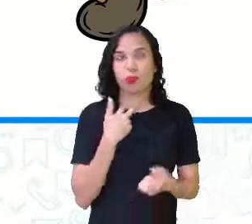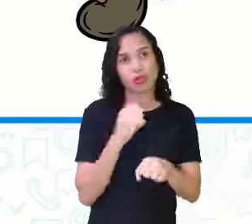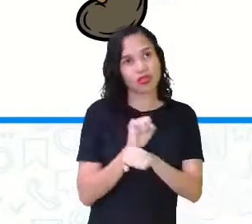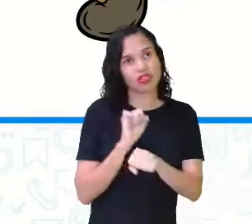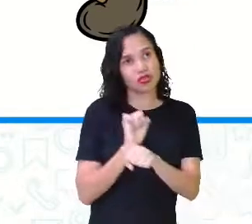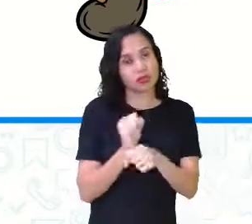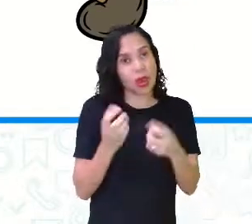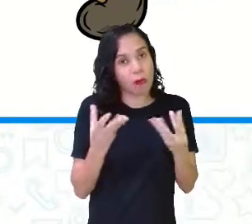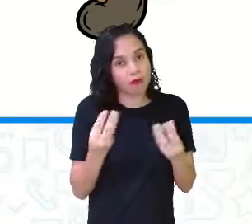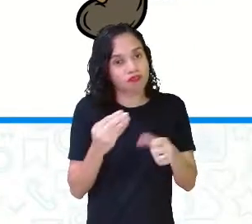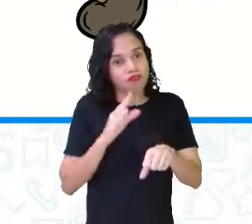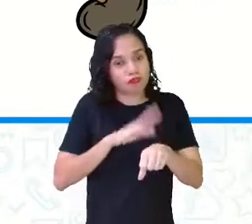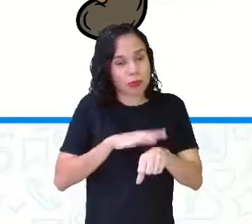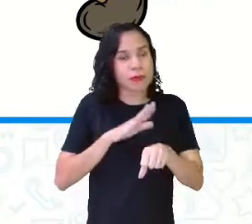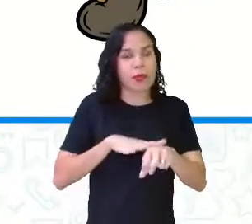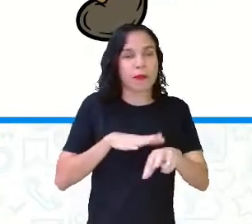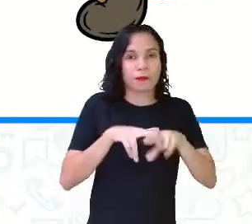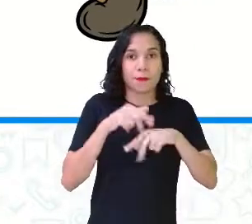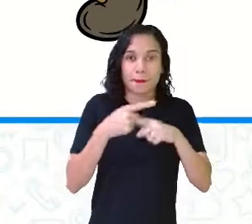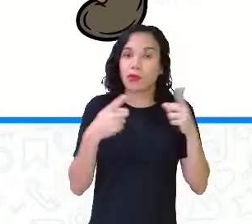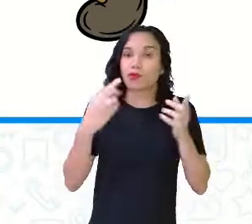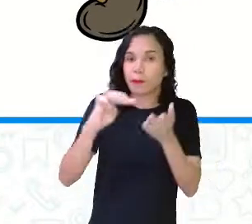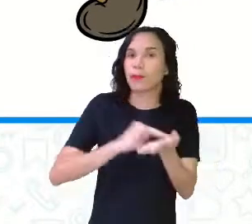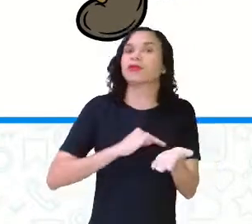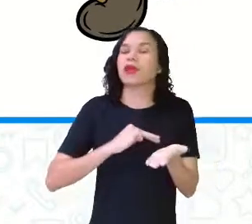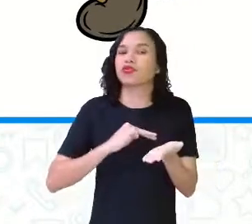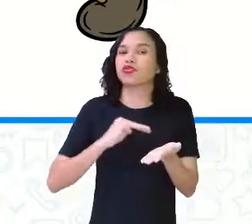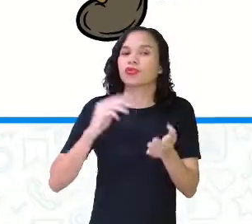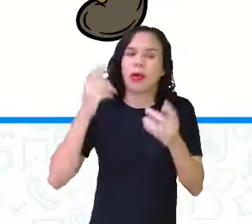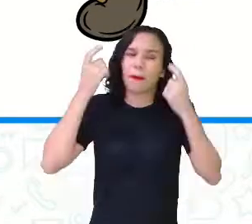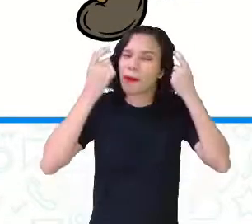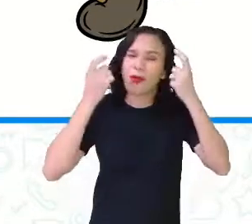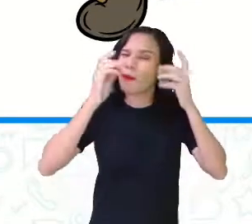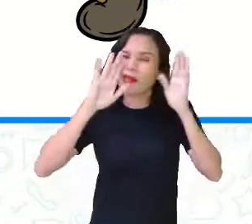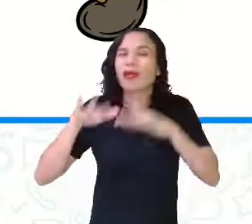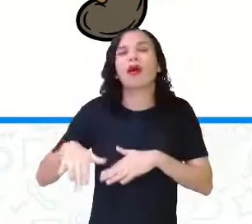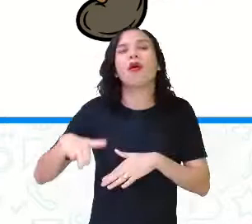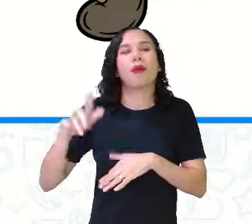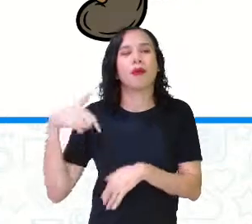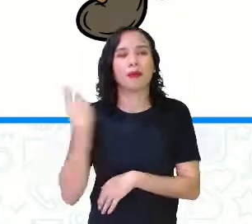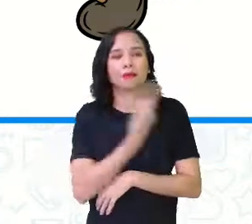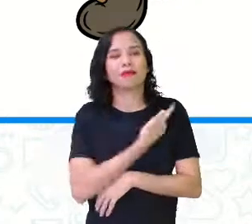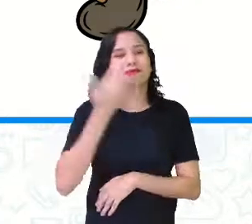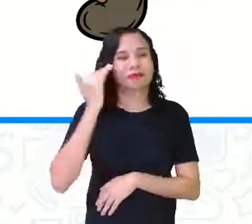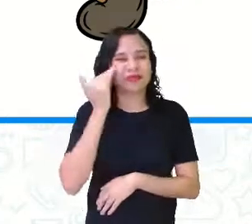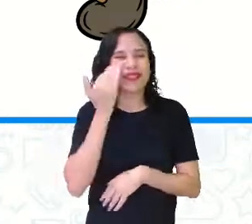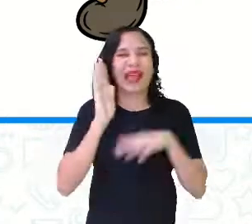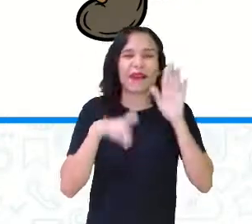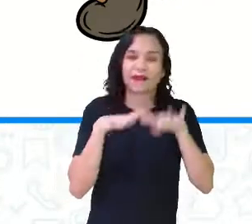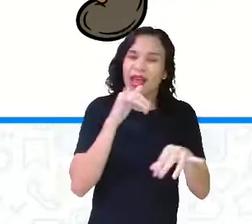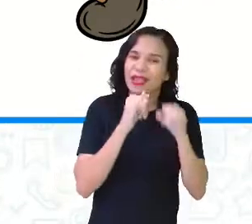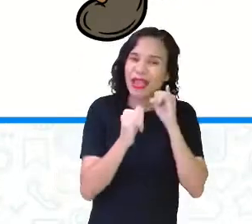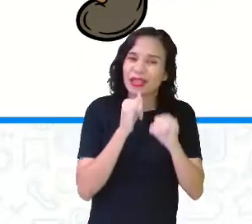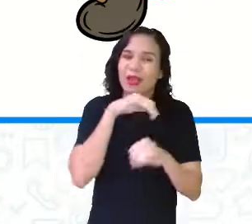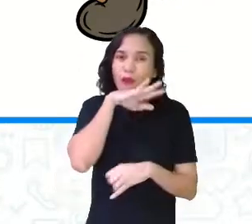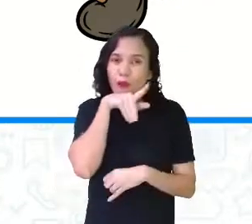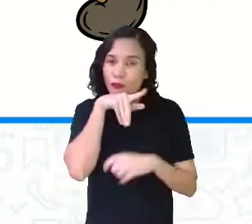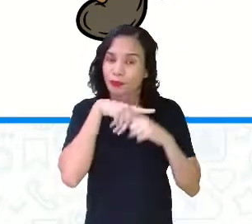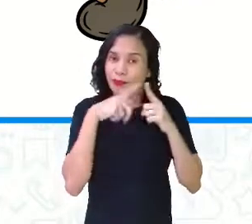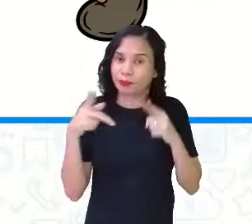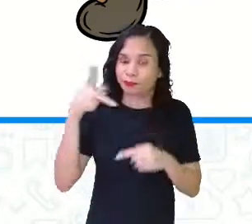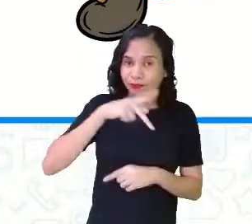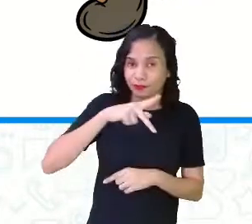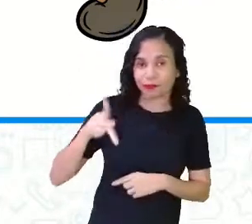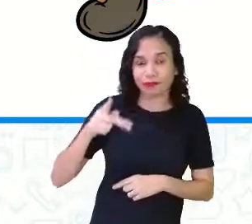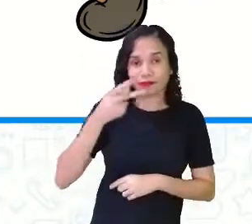muito tempo, mas se sua mensagem chegar após eu falar, não se preocupa, tá? A gente entende que às vezes a internet não ajuda, mas o professor vai